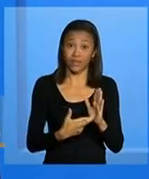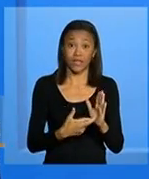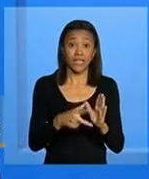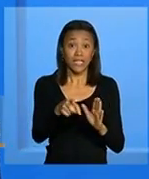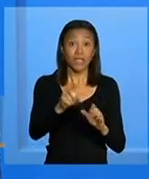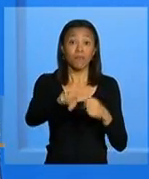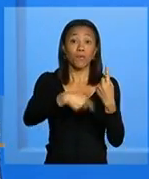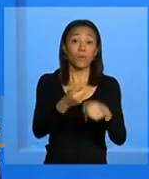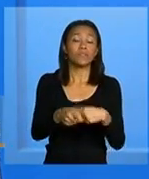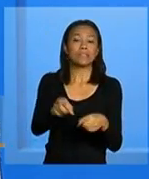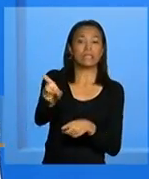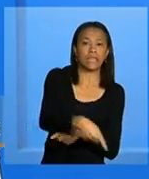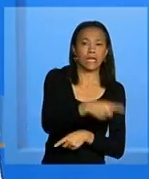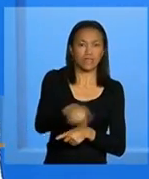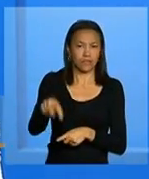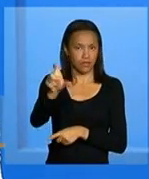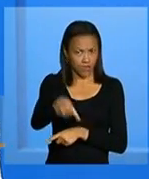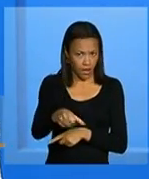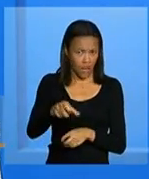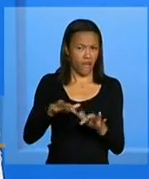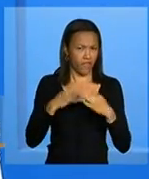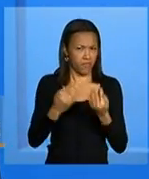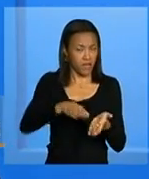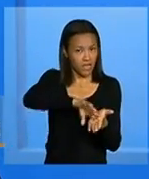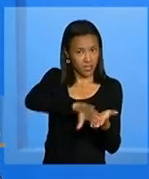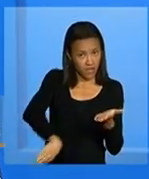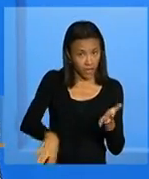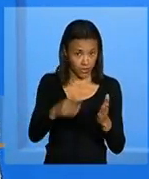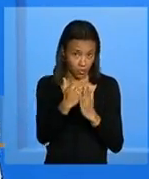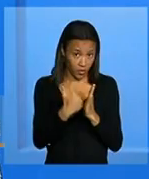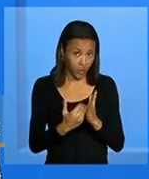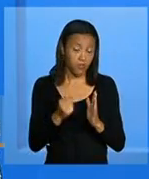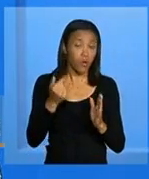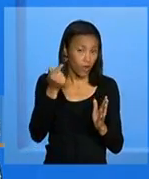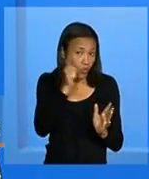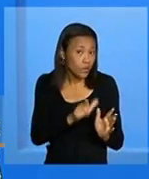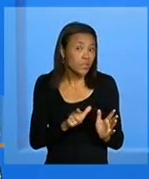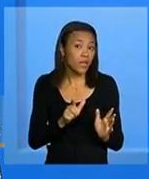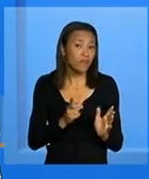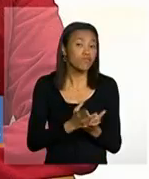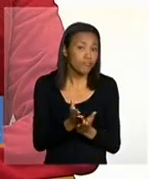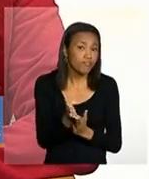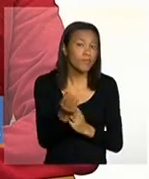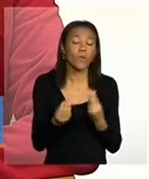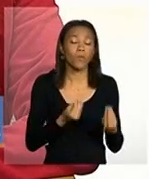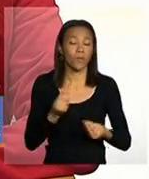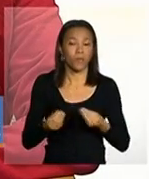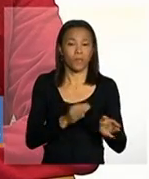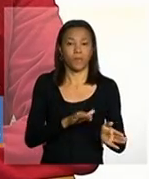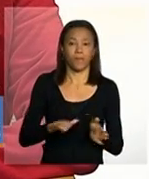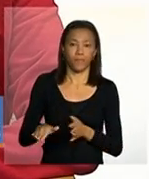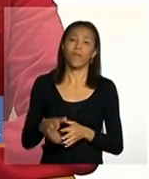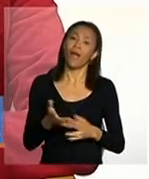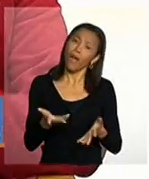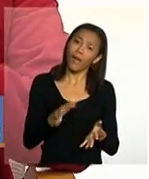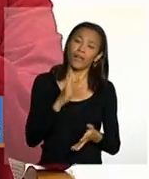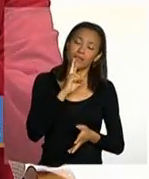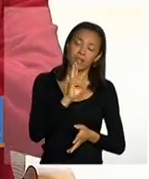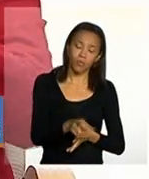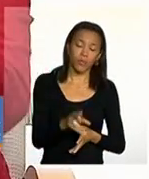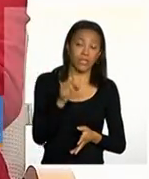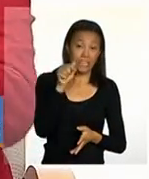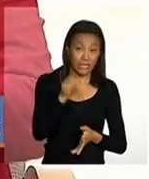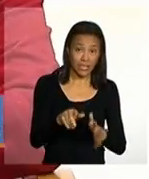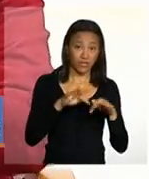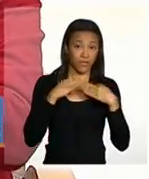cancelar a família é excluída do programa ou ainda tem alguma chance é, seria mais ou menos essa resposta se a família